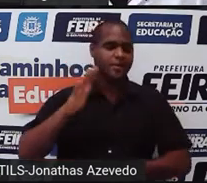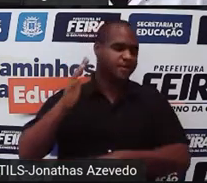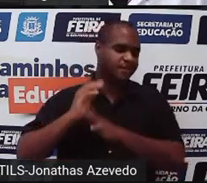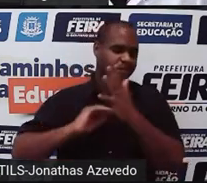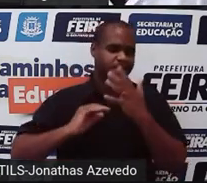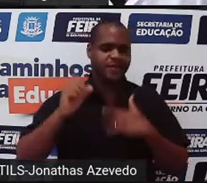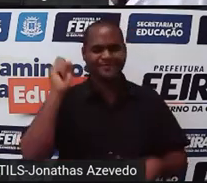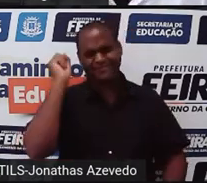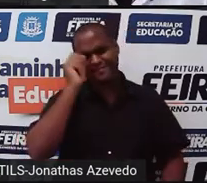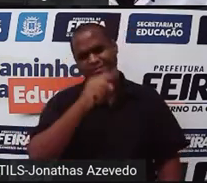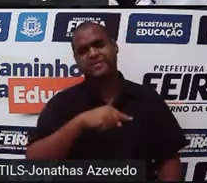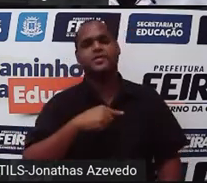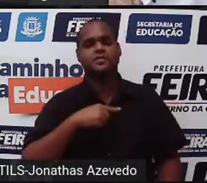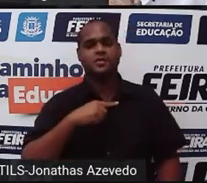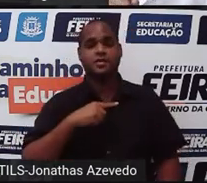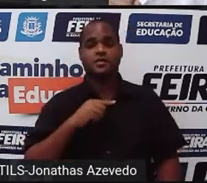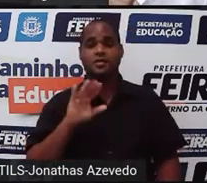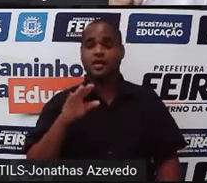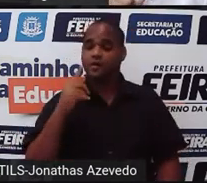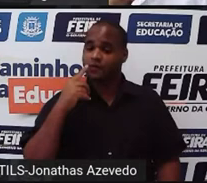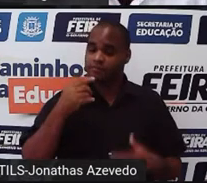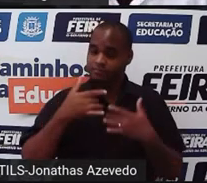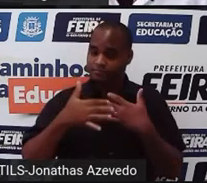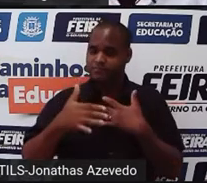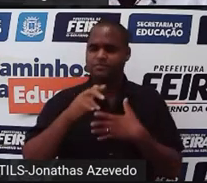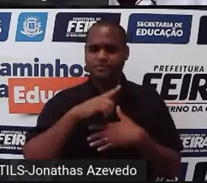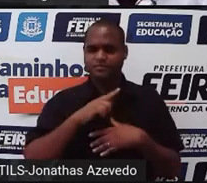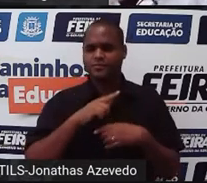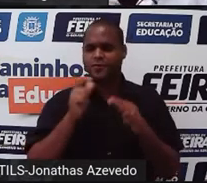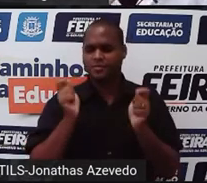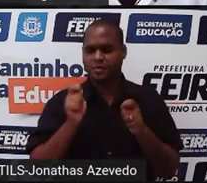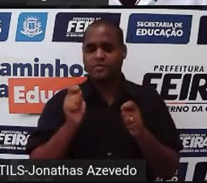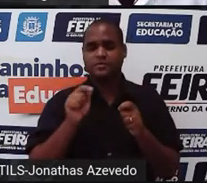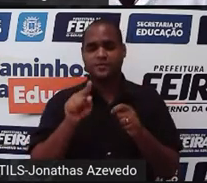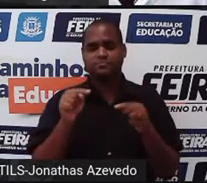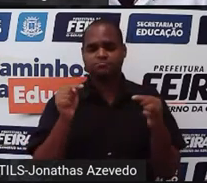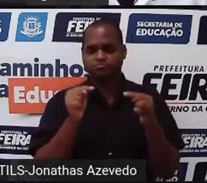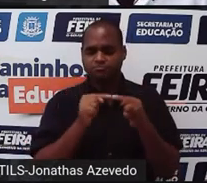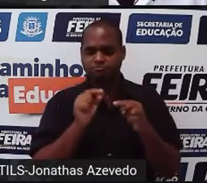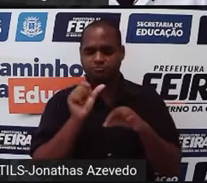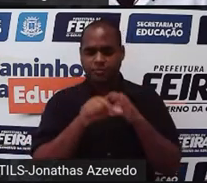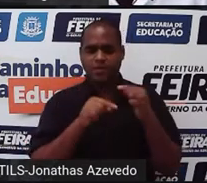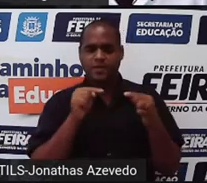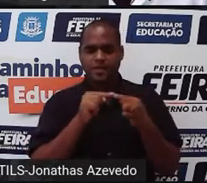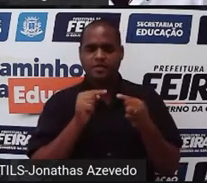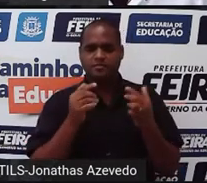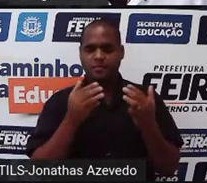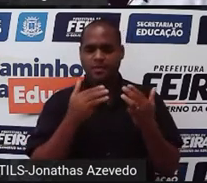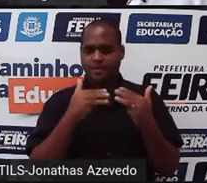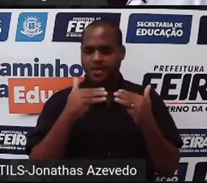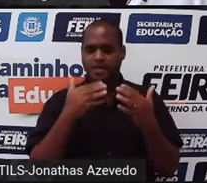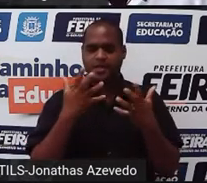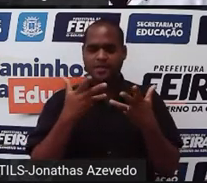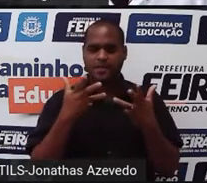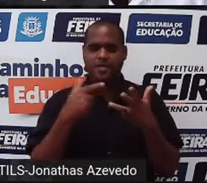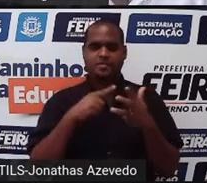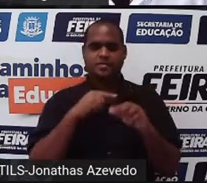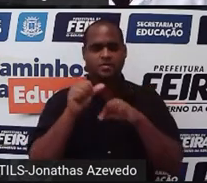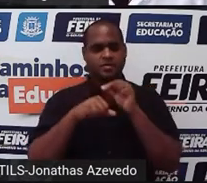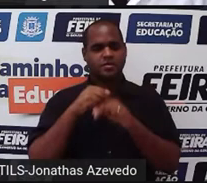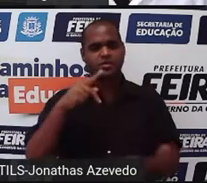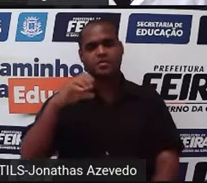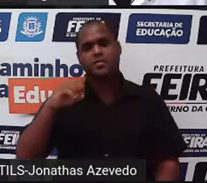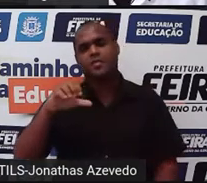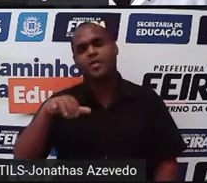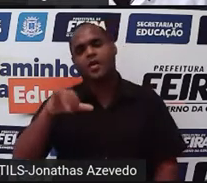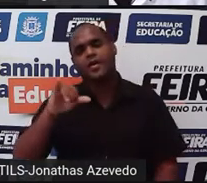difícil. E, já vou adiantar, você pode até aplicar o método de resolução de polia para